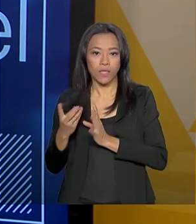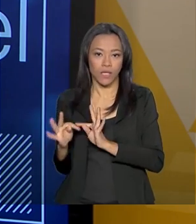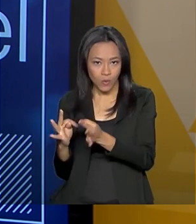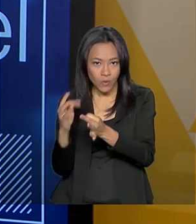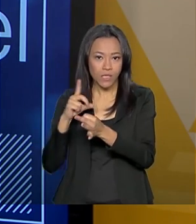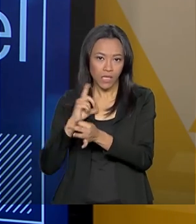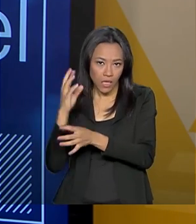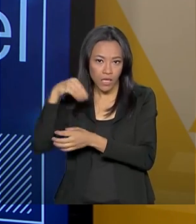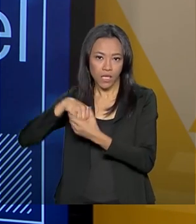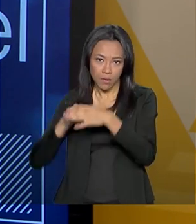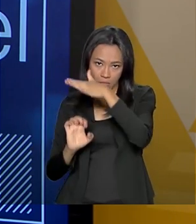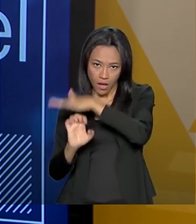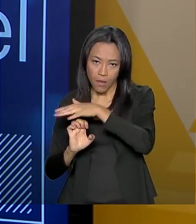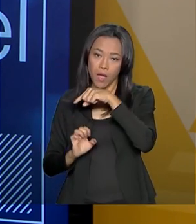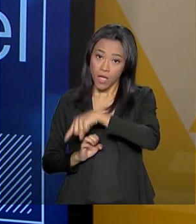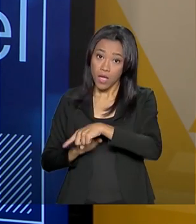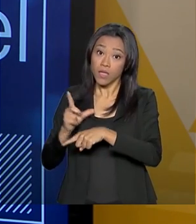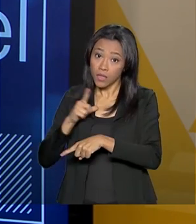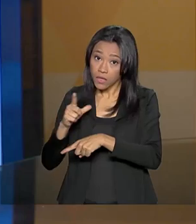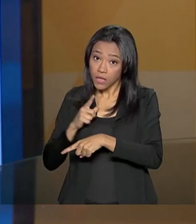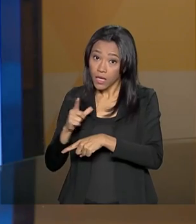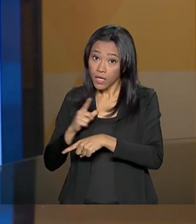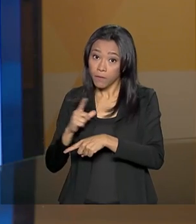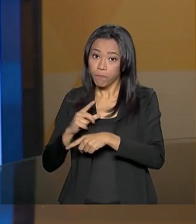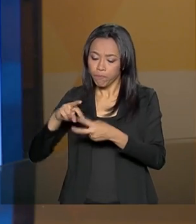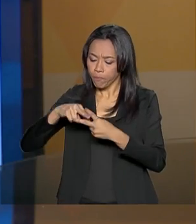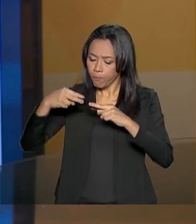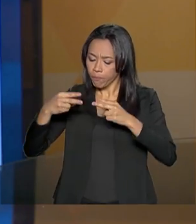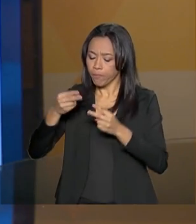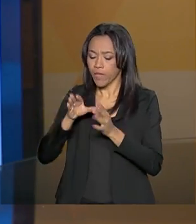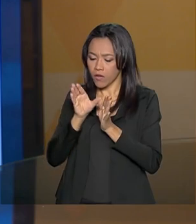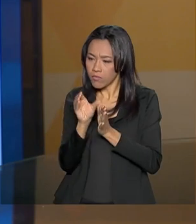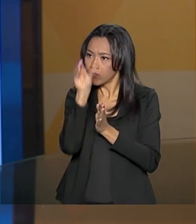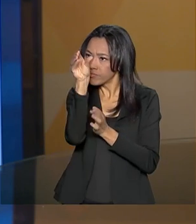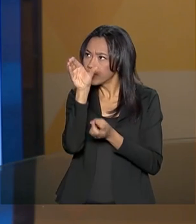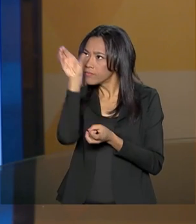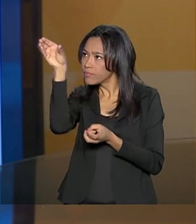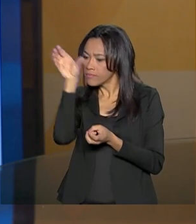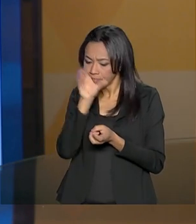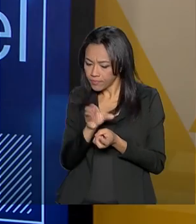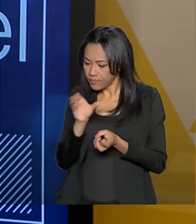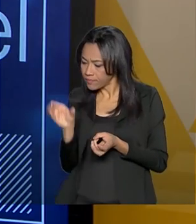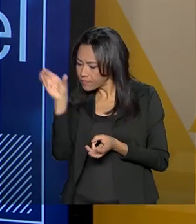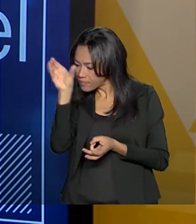onde a Embrapa mantém o seu banco de germoplasma. É lá que a gente vai encontrar,